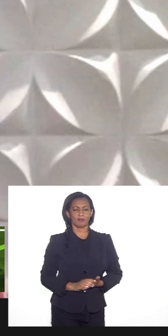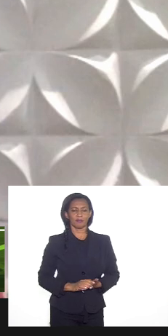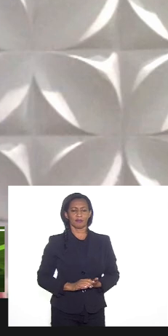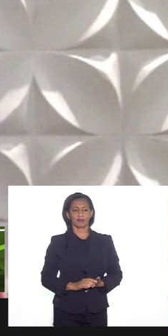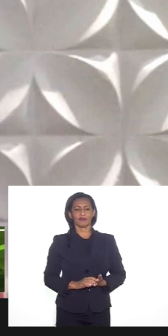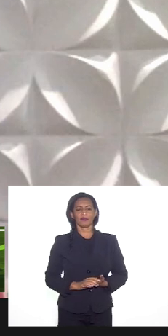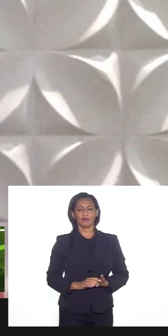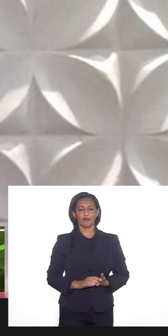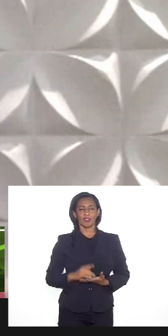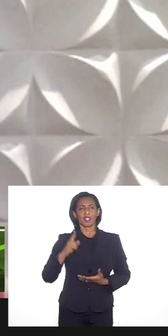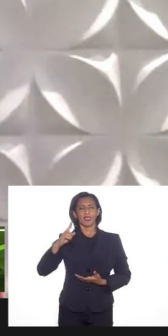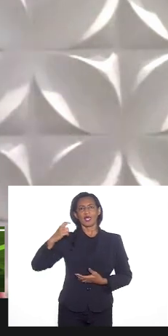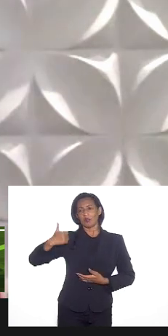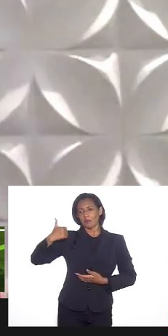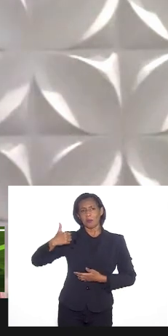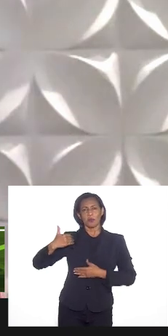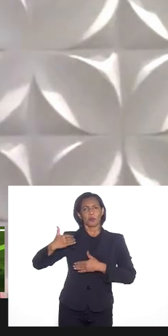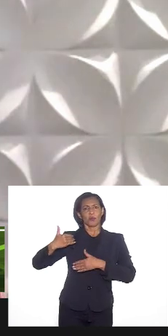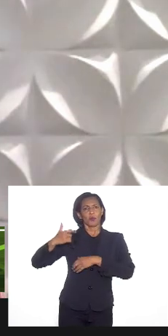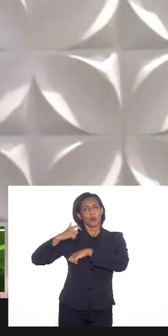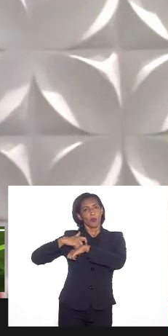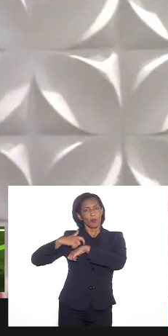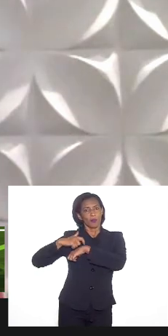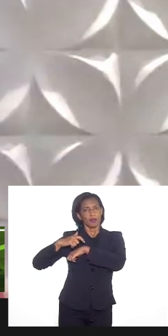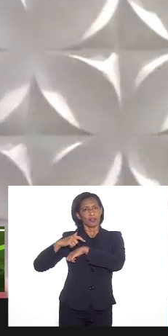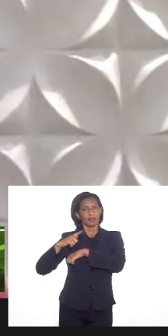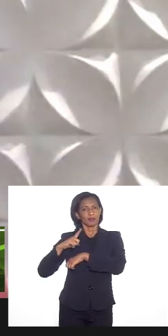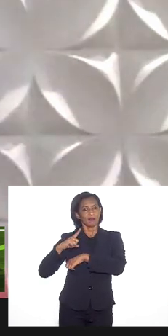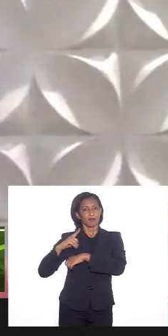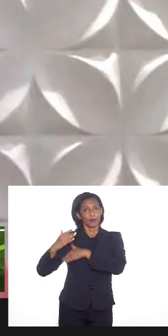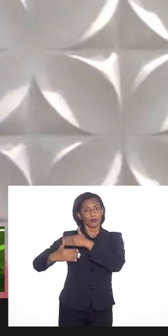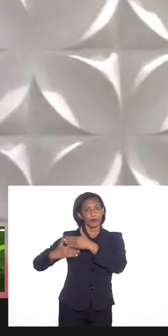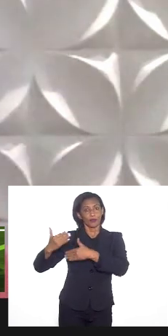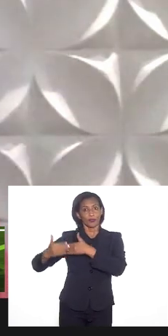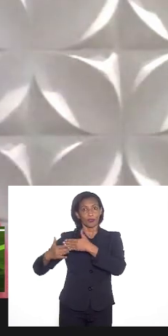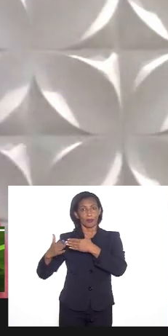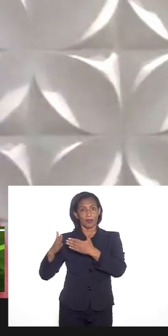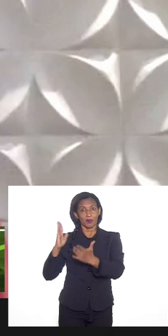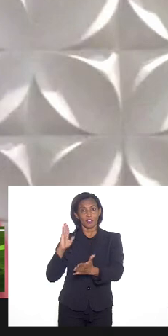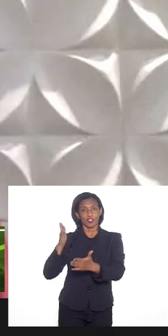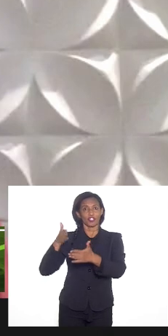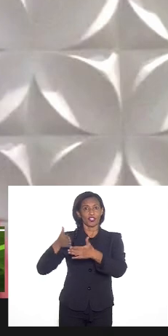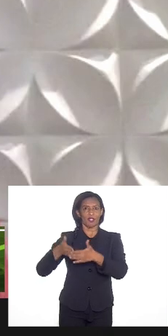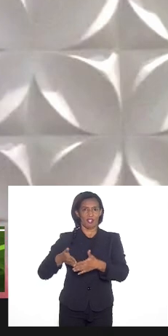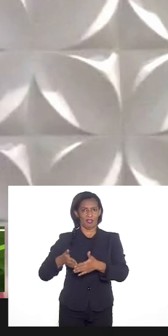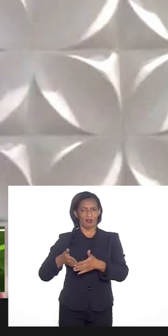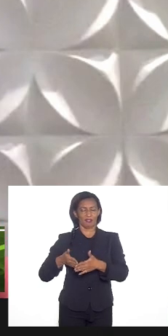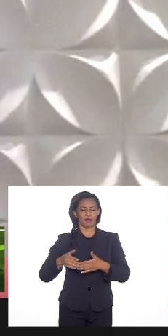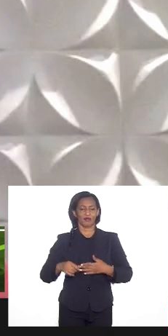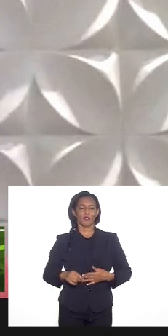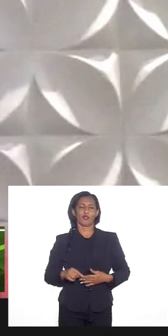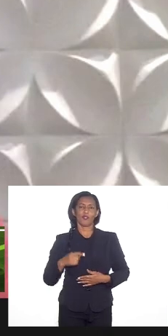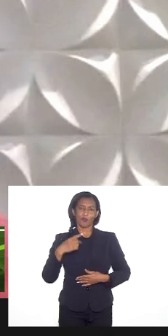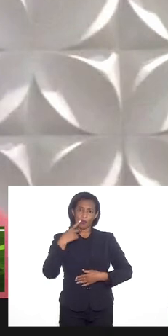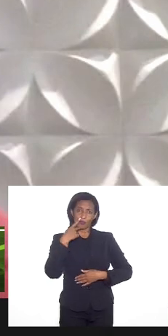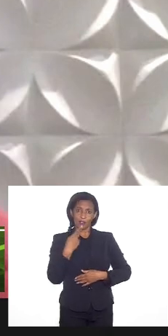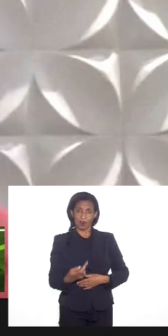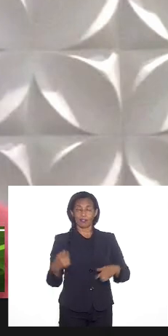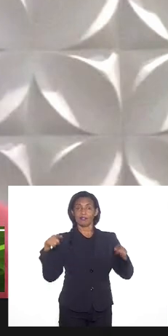uma pessoa que desde o primeiro momento teve um envolvimento direto com essa questão, foi citado